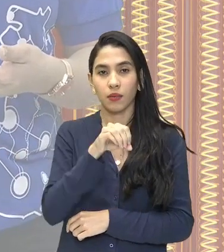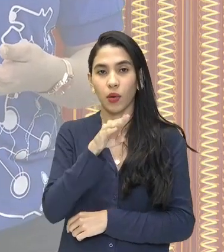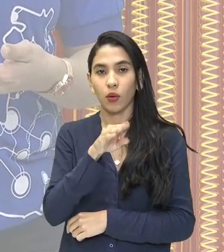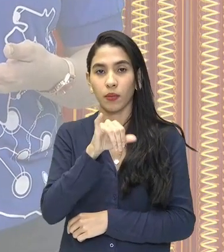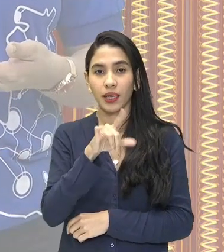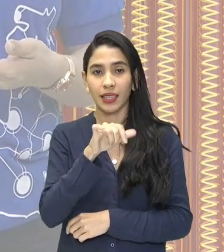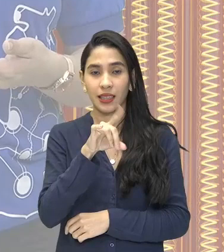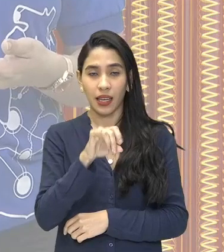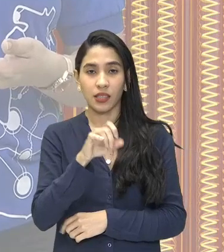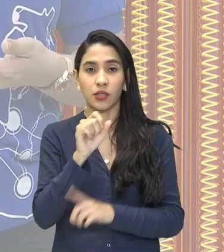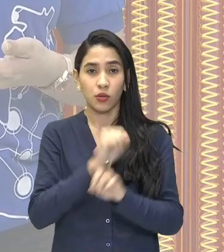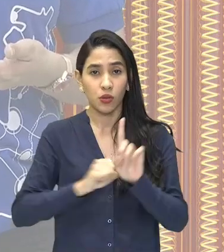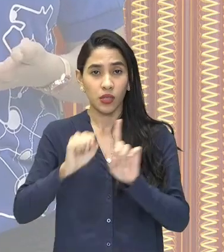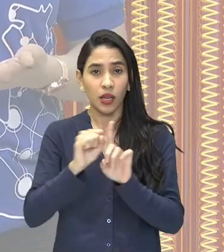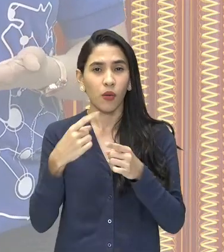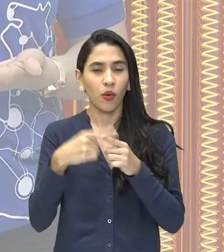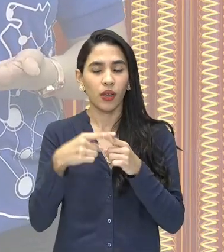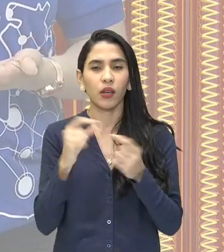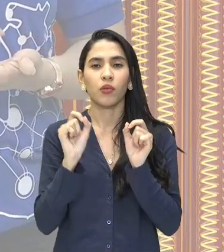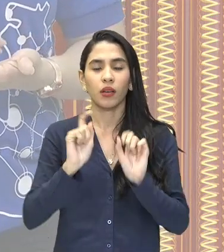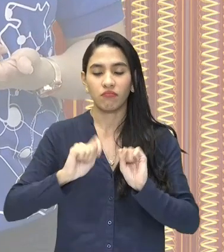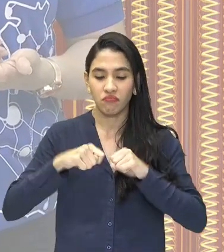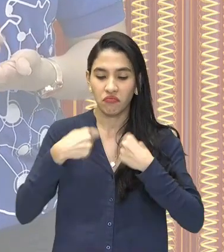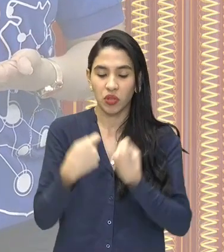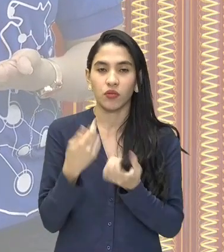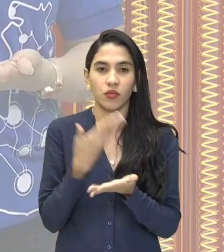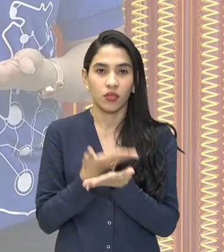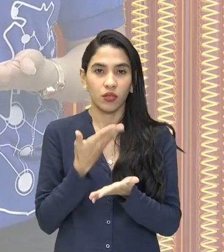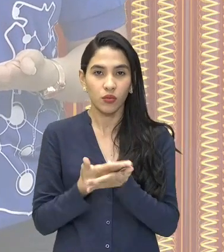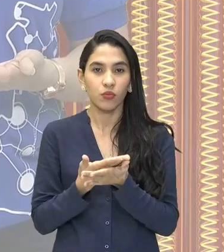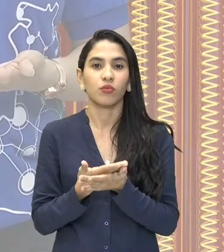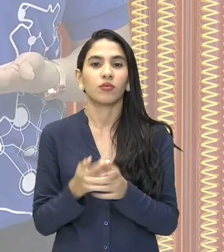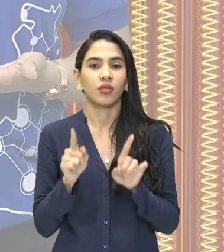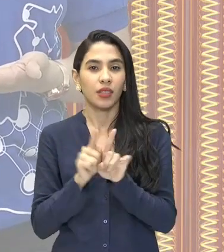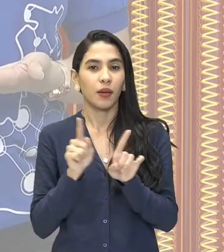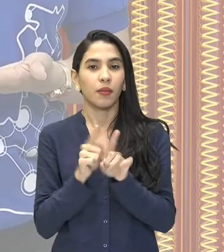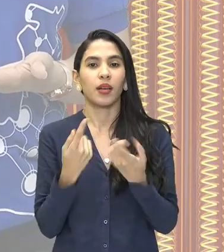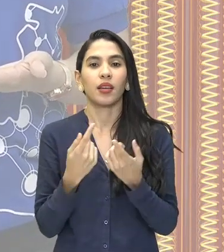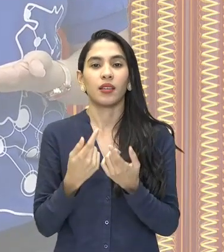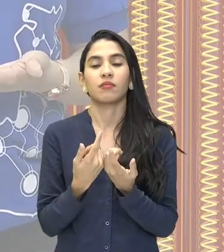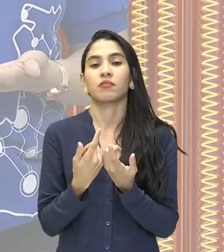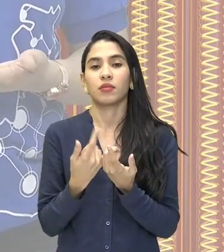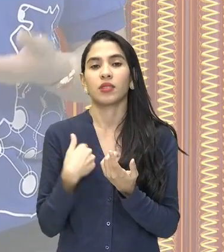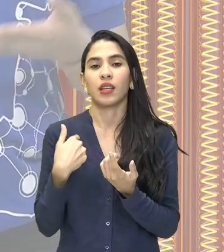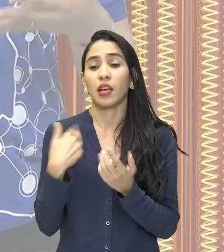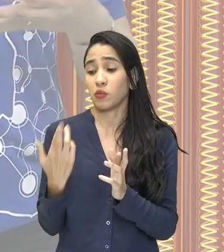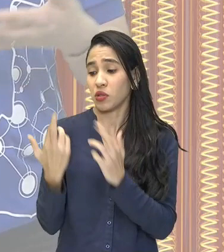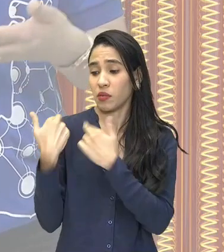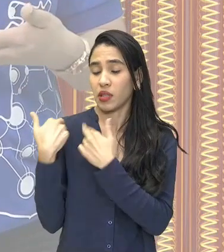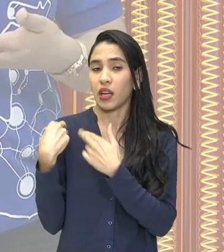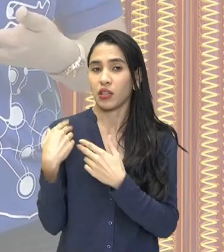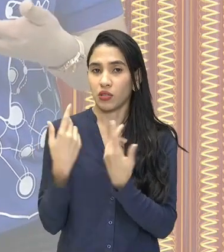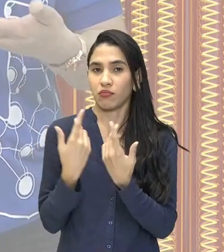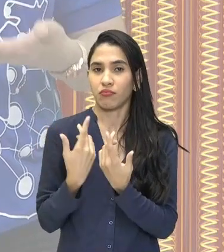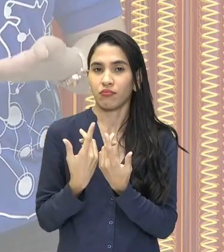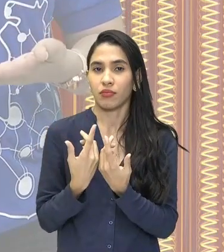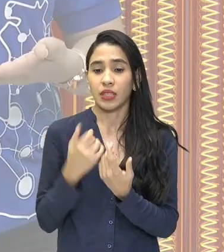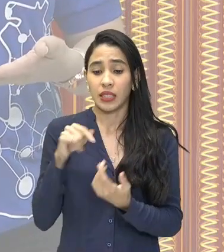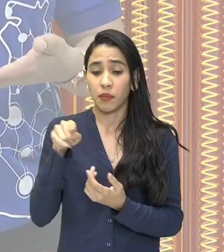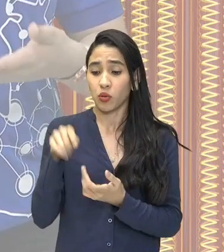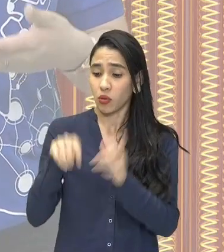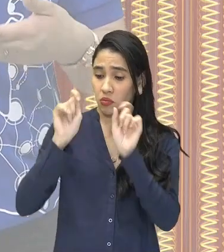de quê? Por conta de esforço, por conta do estudo, por conta do mérito daquela pessoa. Se aquela pessoa tem